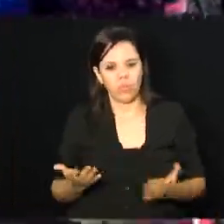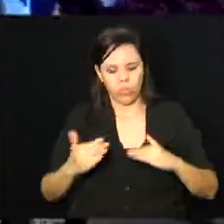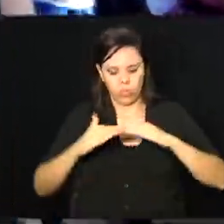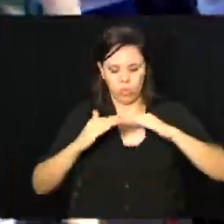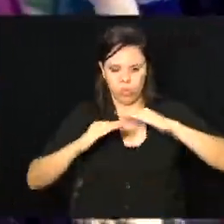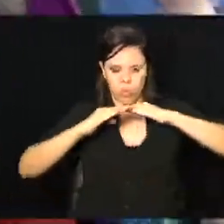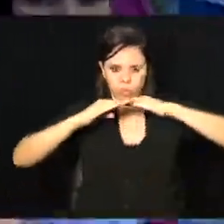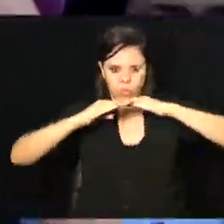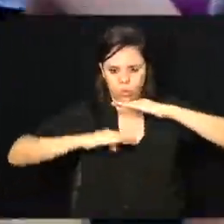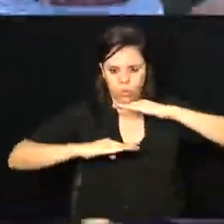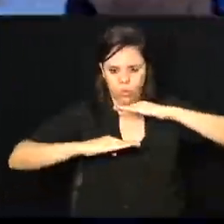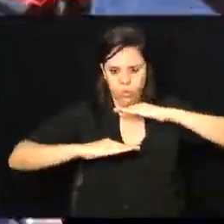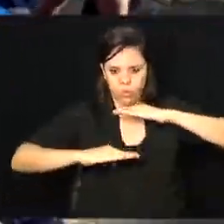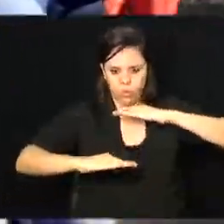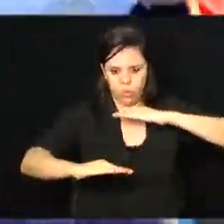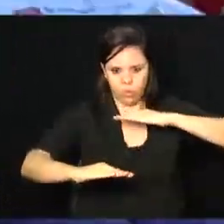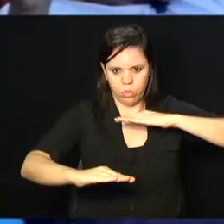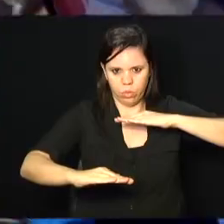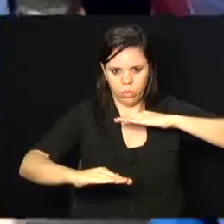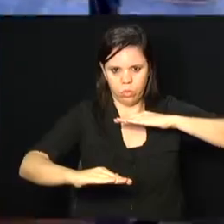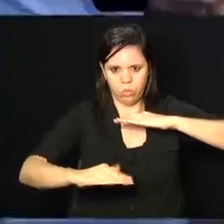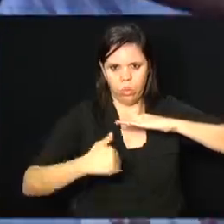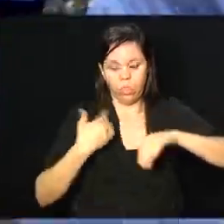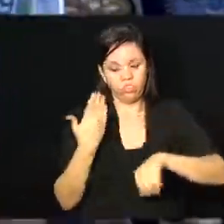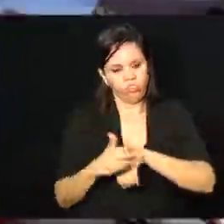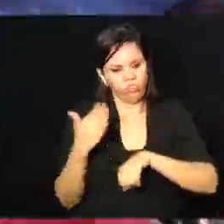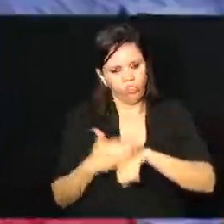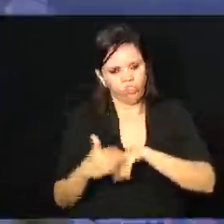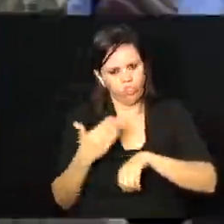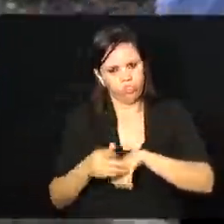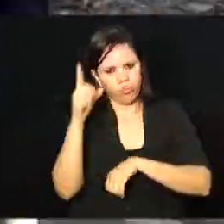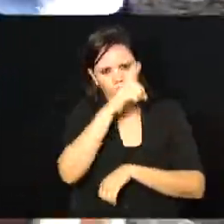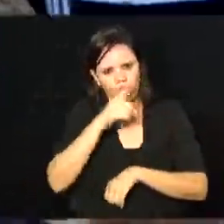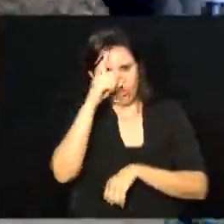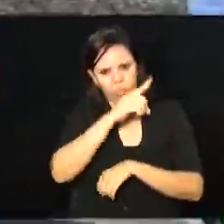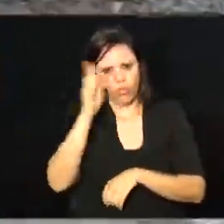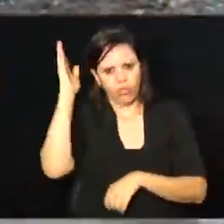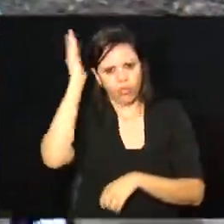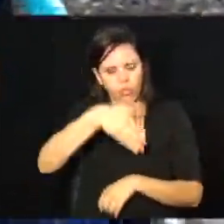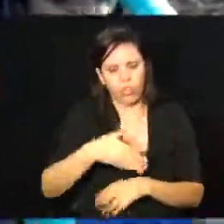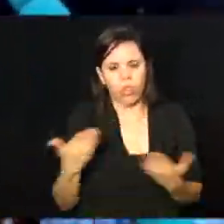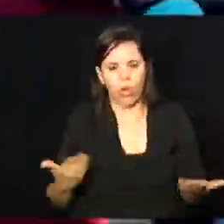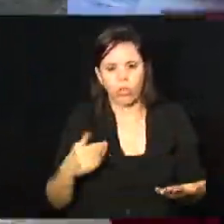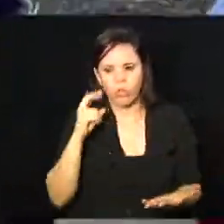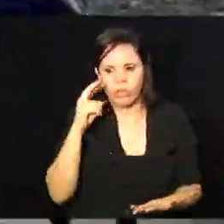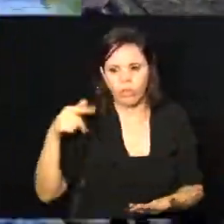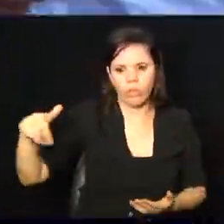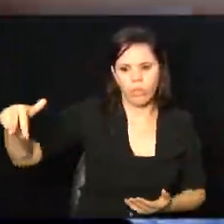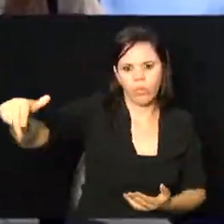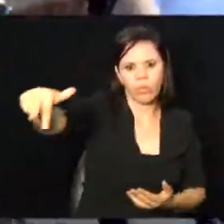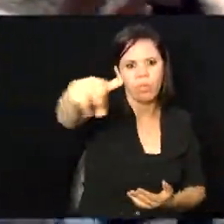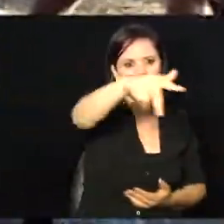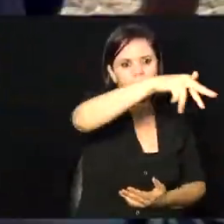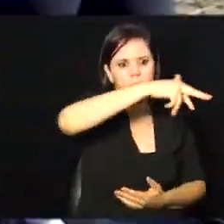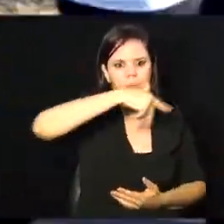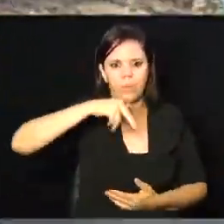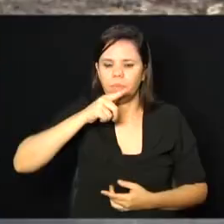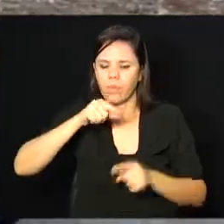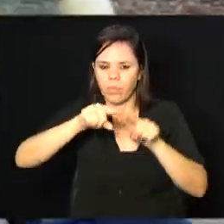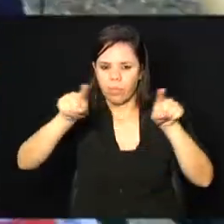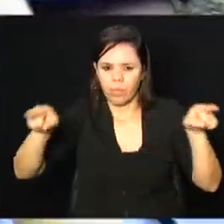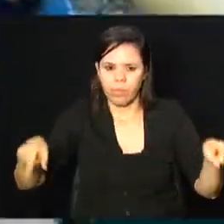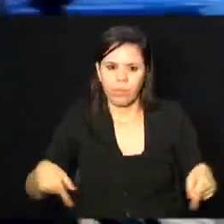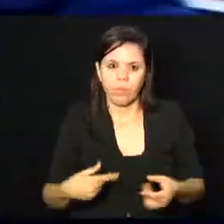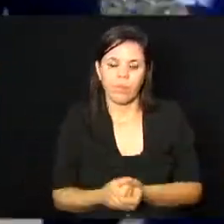A gente treina aqui todo domingo, tá? Todo domingo a gente traz as crianças aqui. Hoje, se você der uma volta na Lagoa, você vê várias, mas